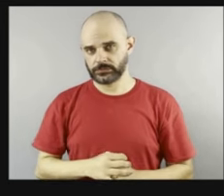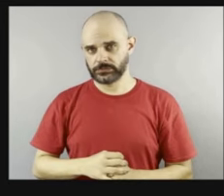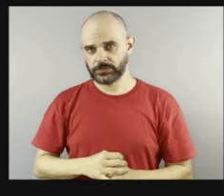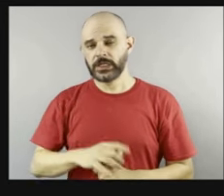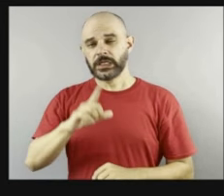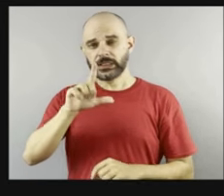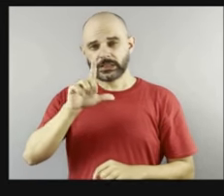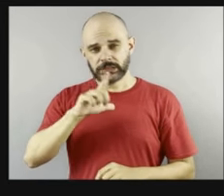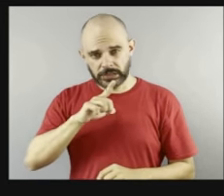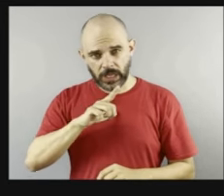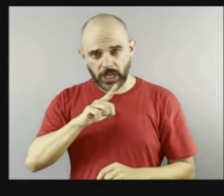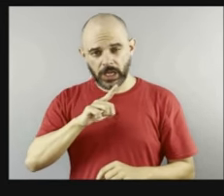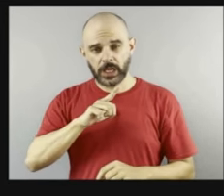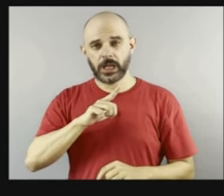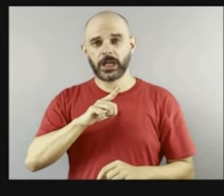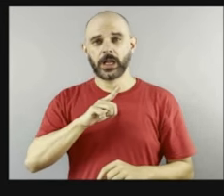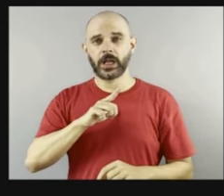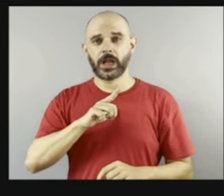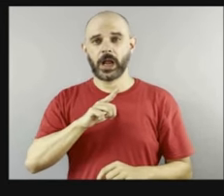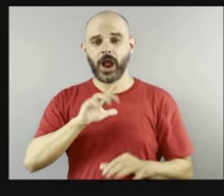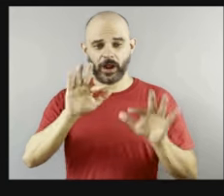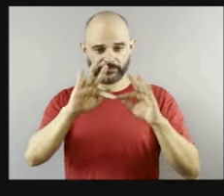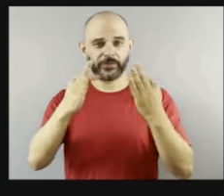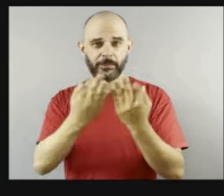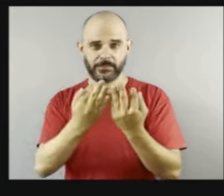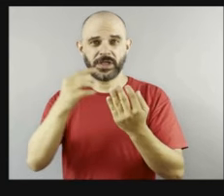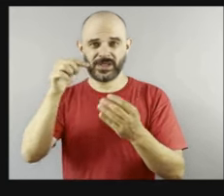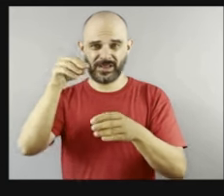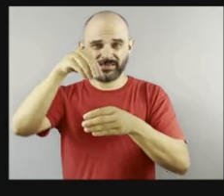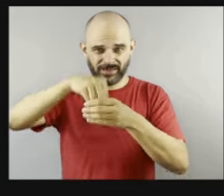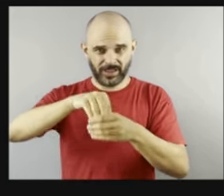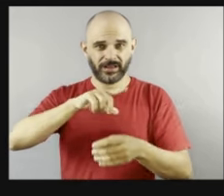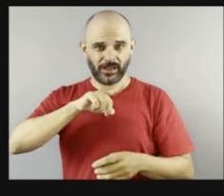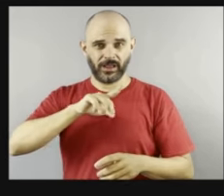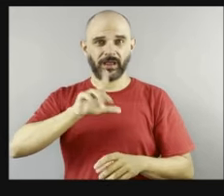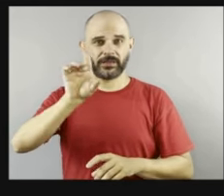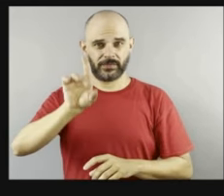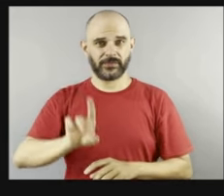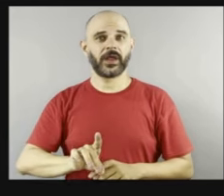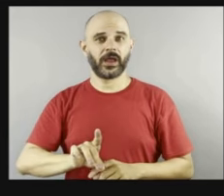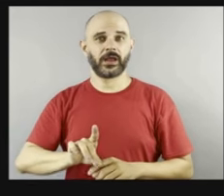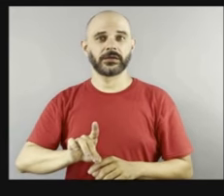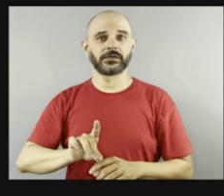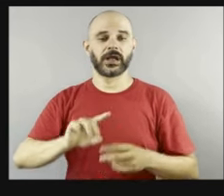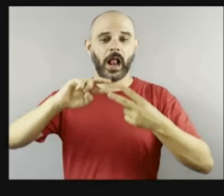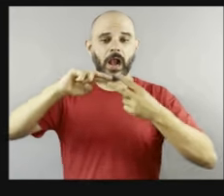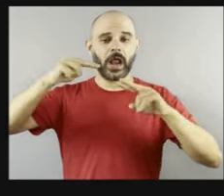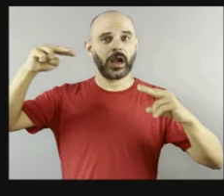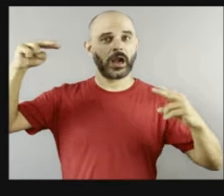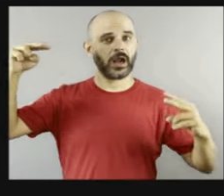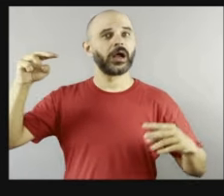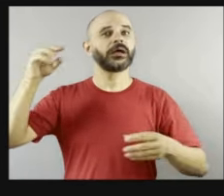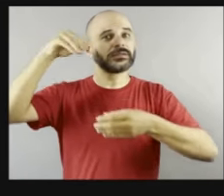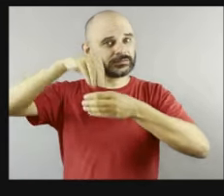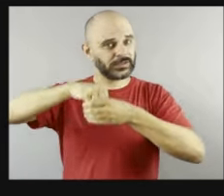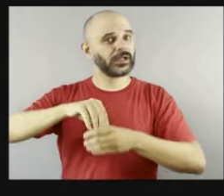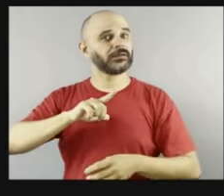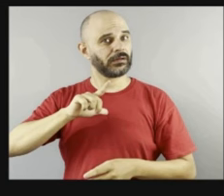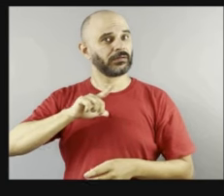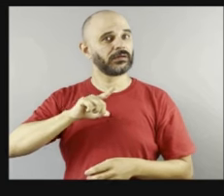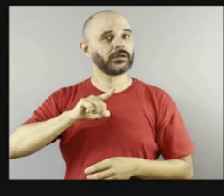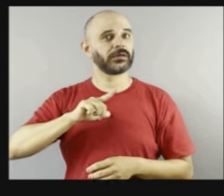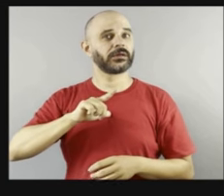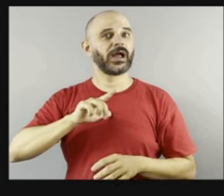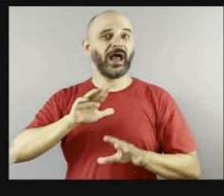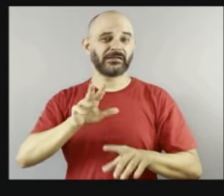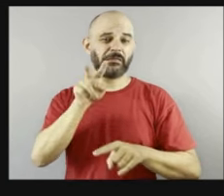traz todo aquele DNA dentro de você. E aí a superproteção nada mais é do que o medo que as famílias têm